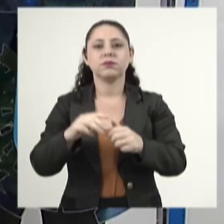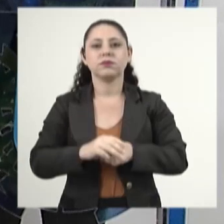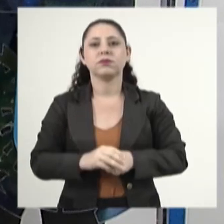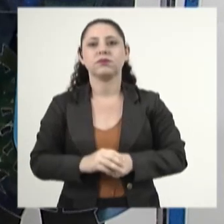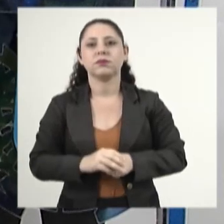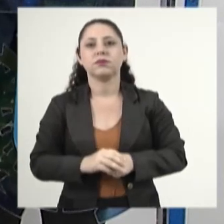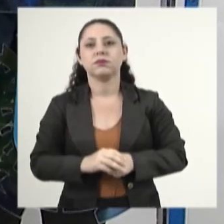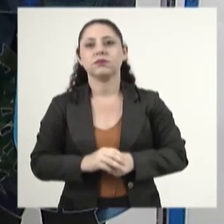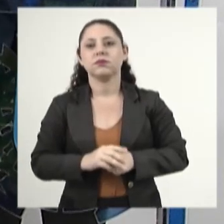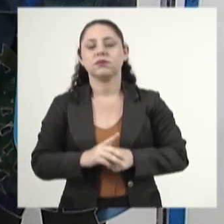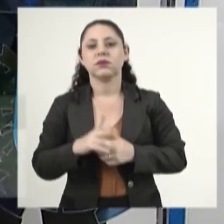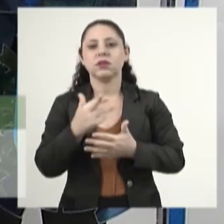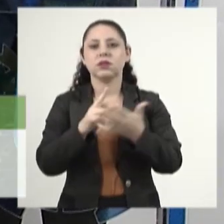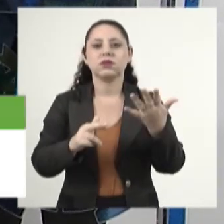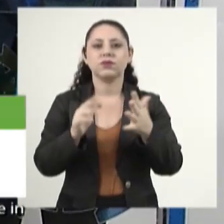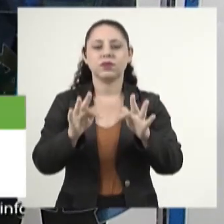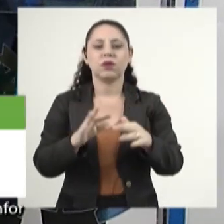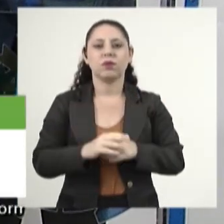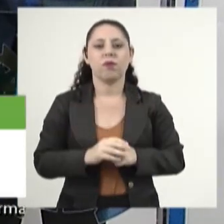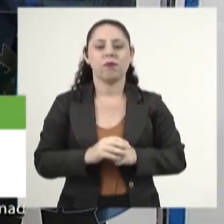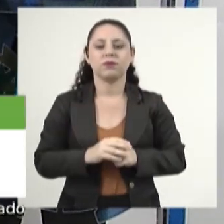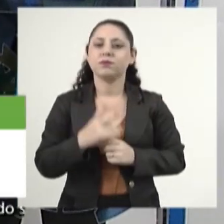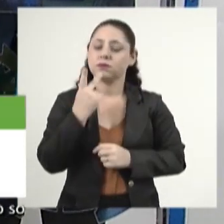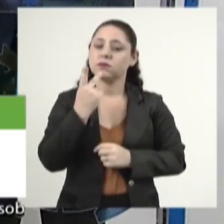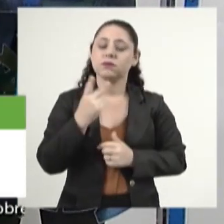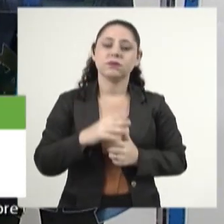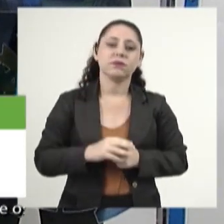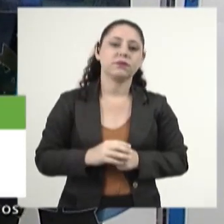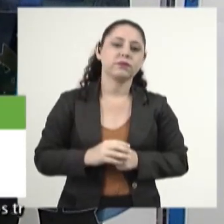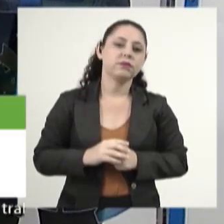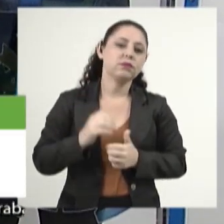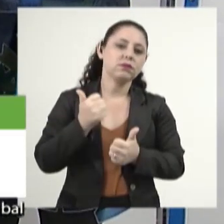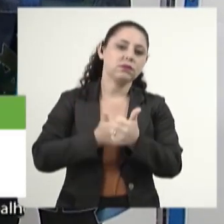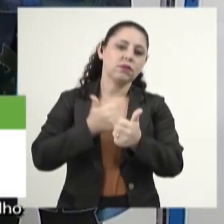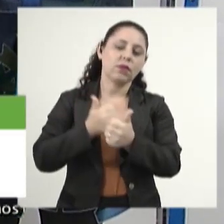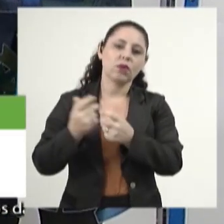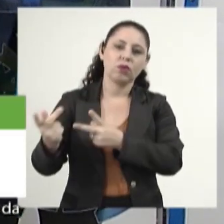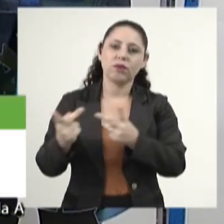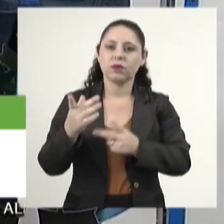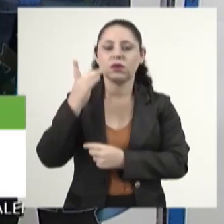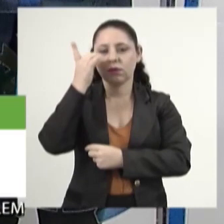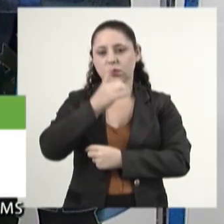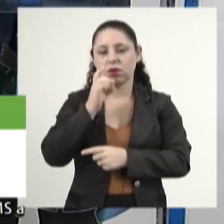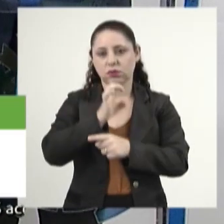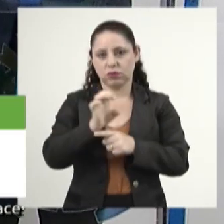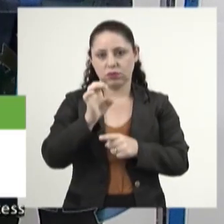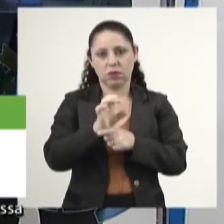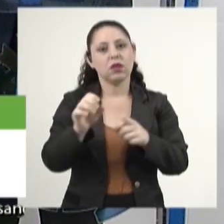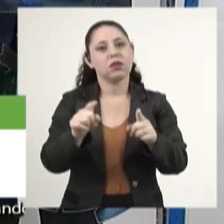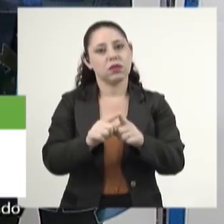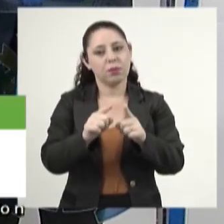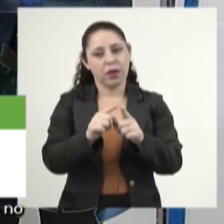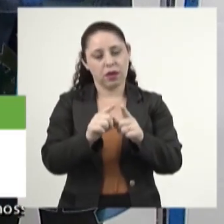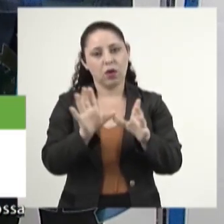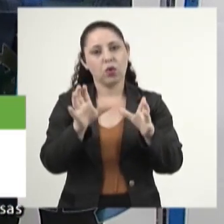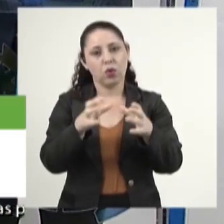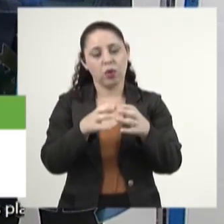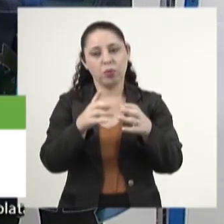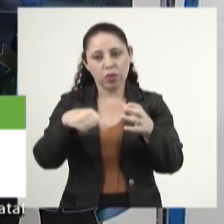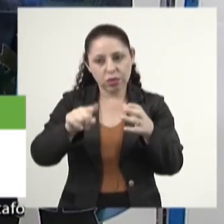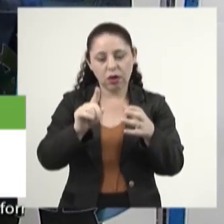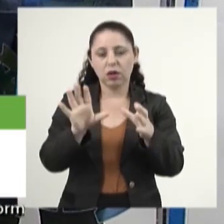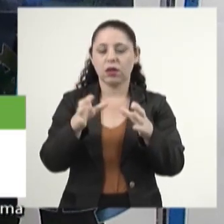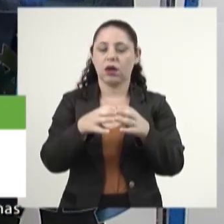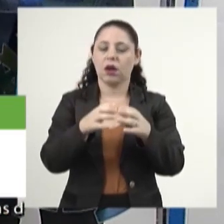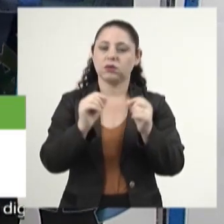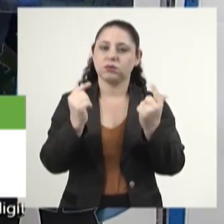Ontem aqui no redação final, ele falou, reforçou o convite aos deputados estaduais, convite também estendido, na verdade, a todo